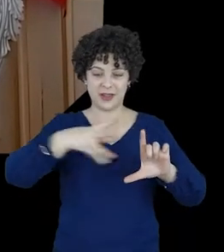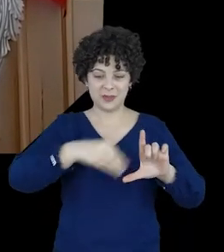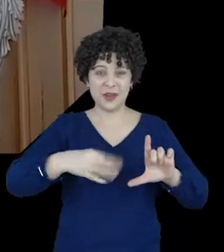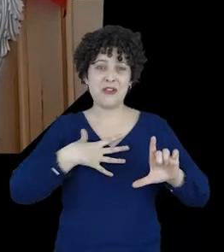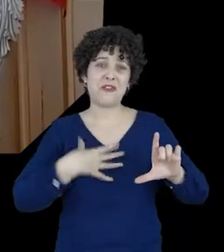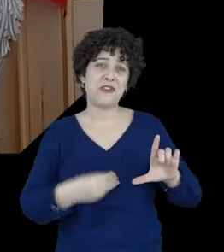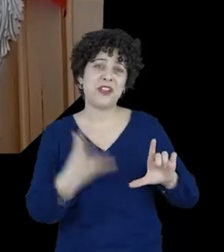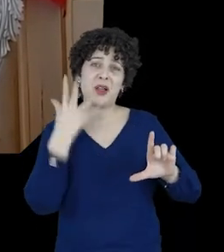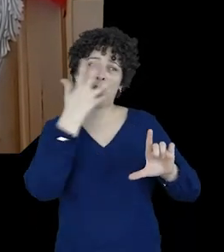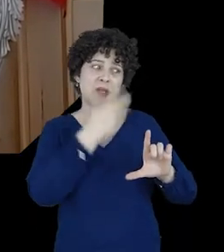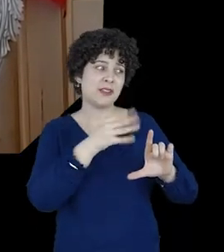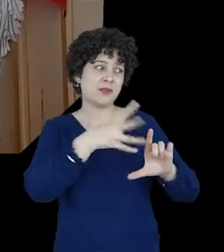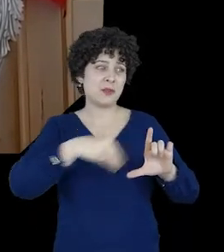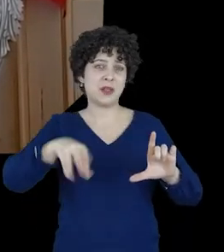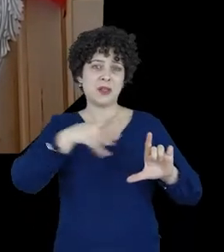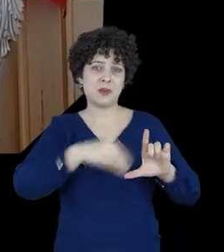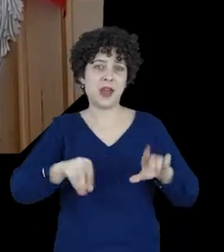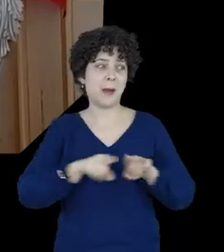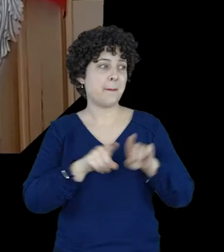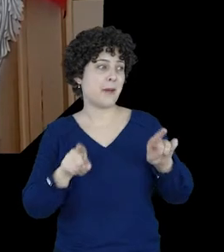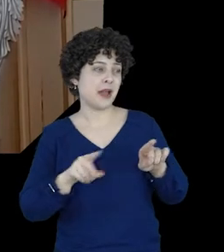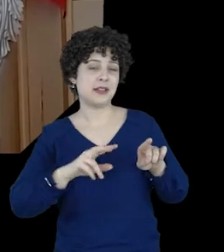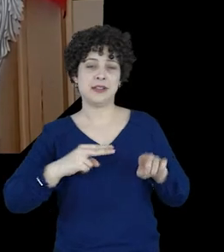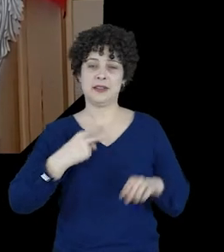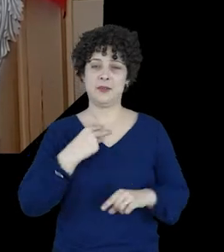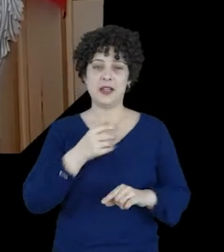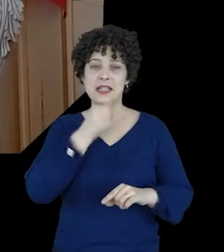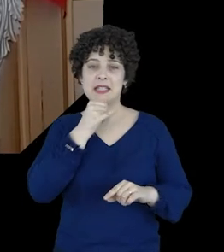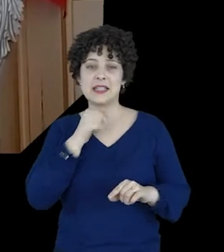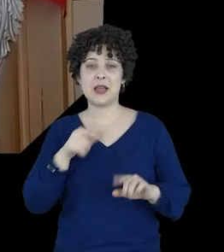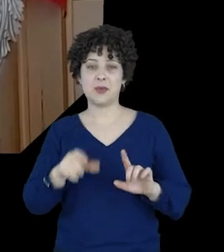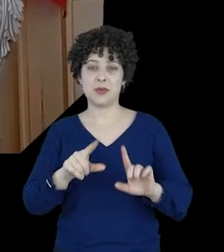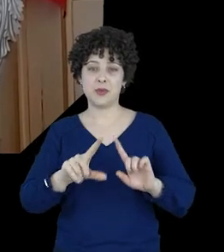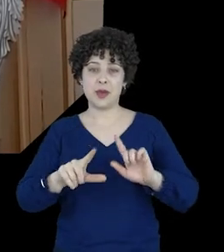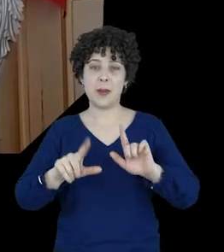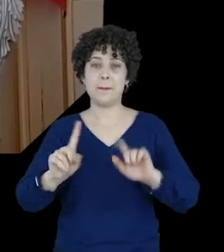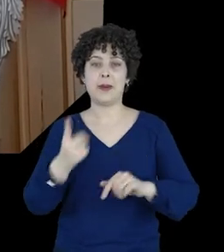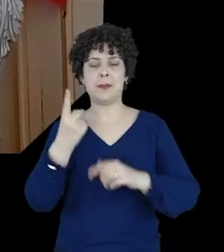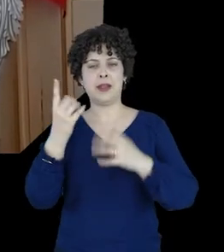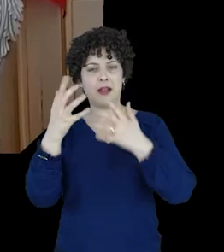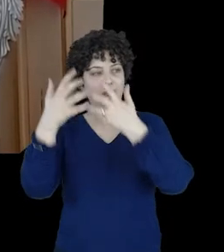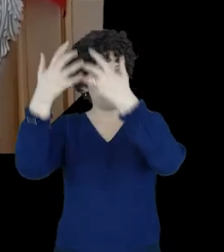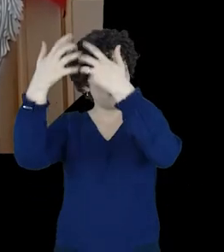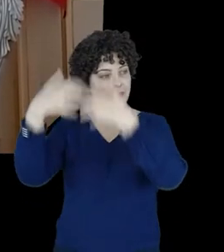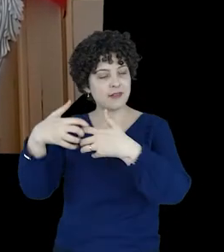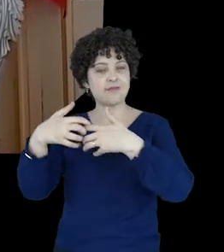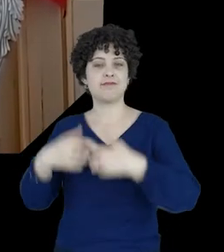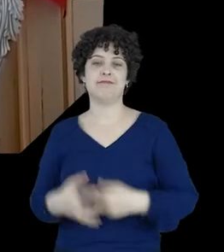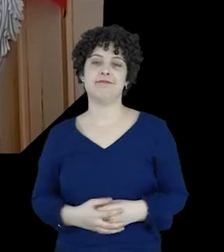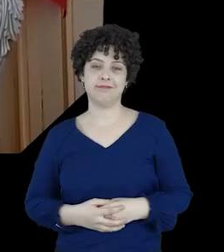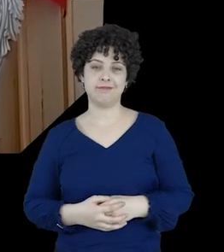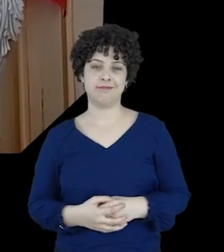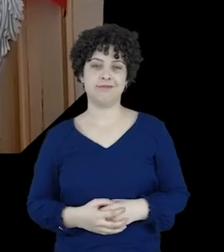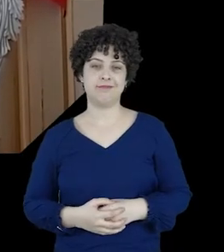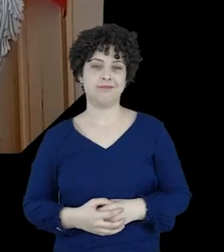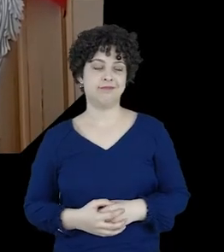compartilhar a imagem de nossos filhos, mas não se deve fazê-lo sem realizar uma verdadeira reflexão.